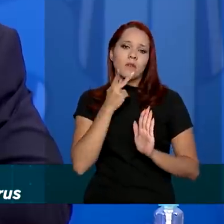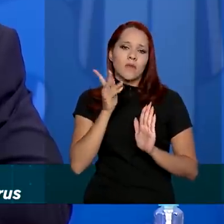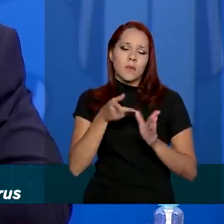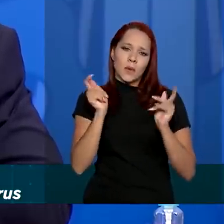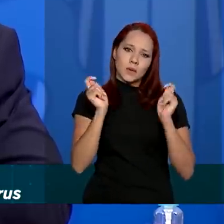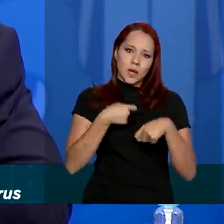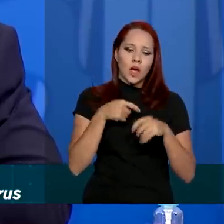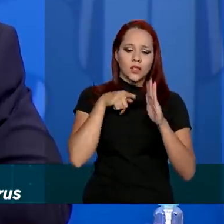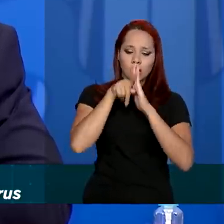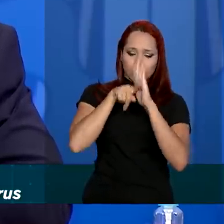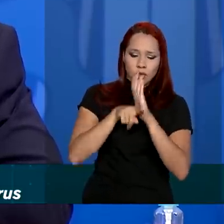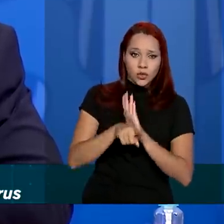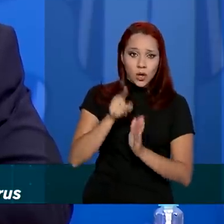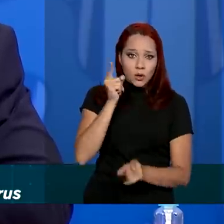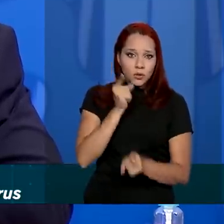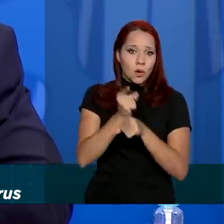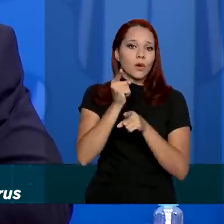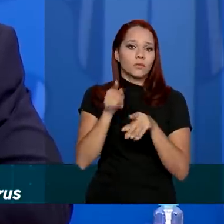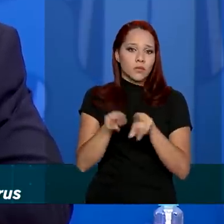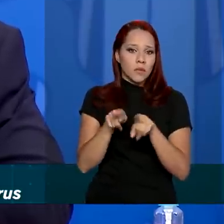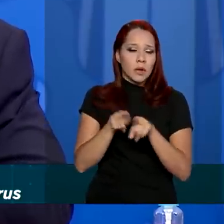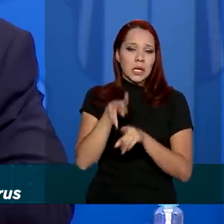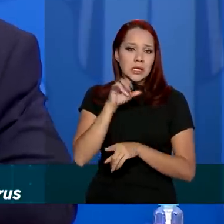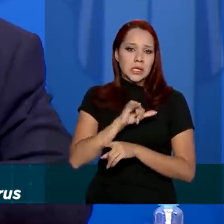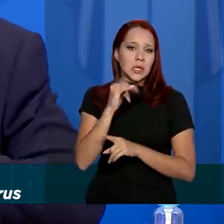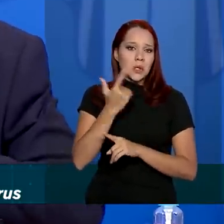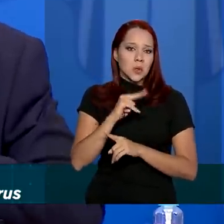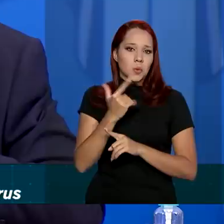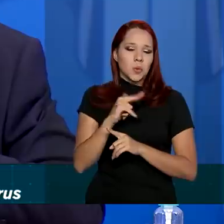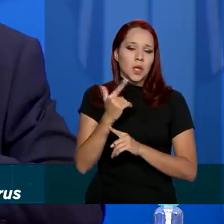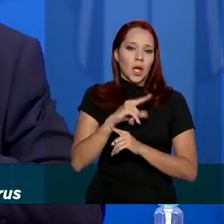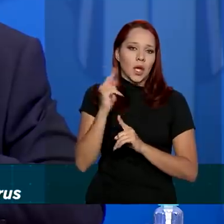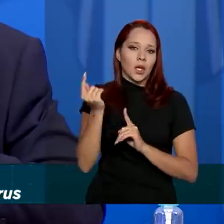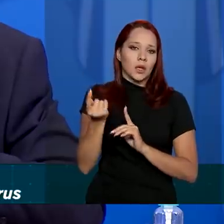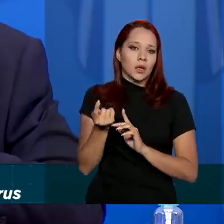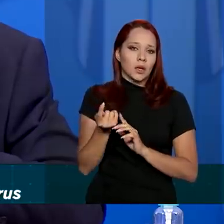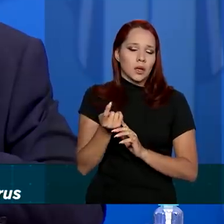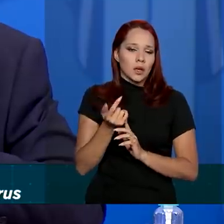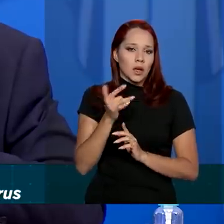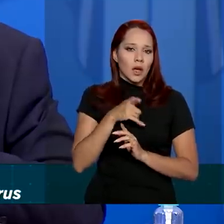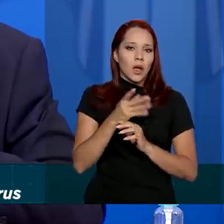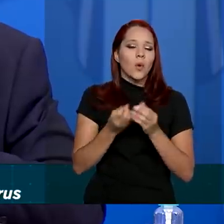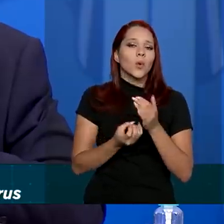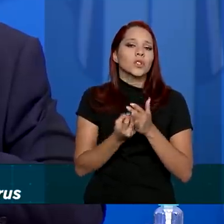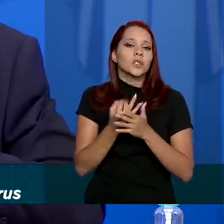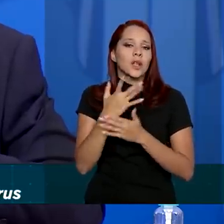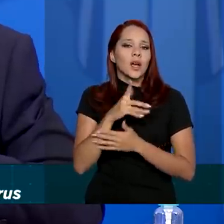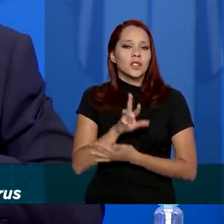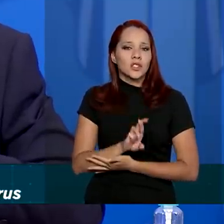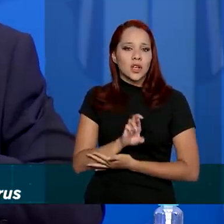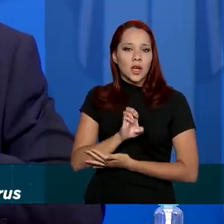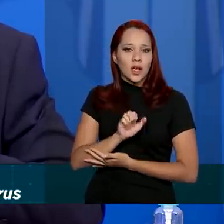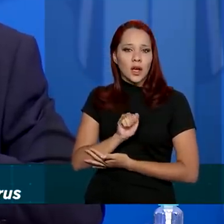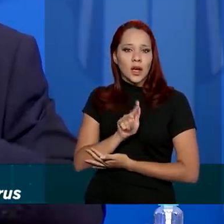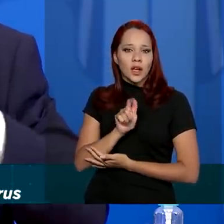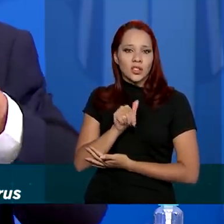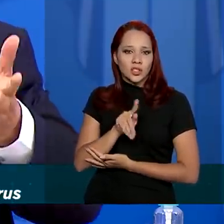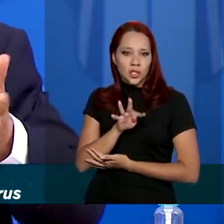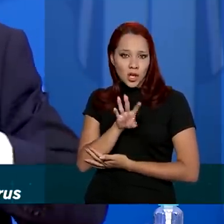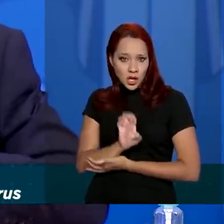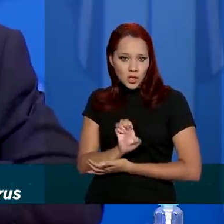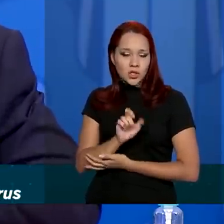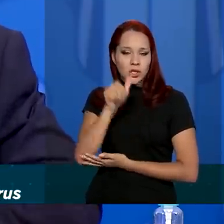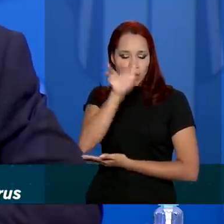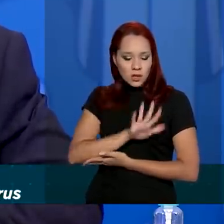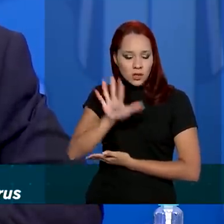diagnósticos sem reagente e a produção de reagentes nacionais para os